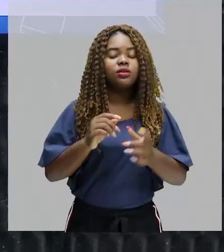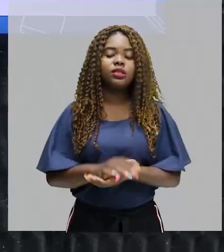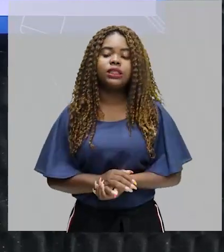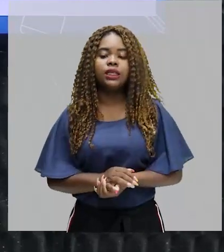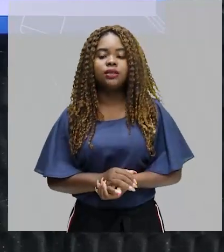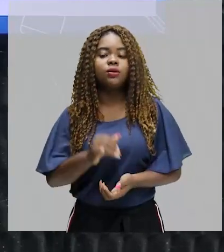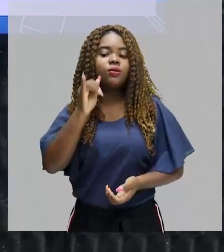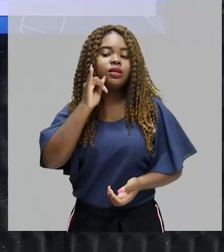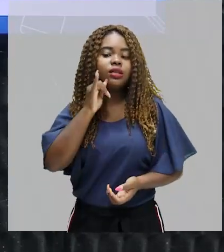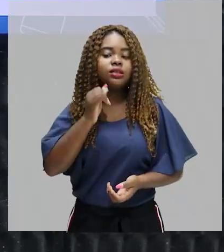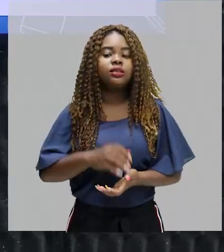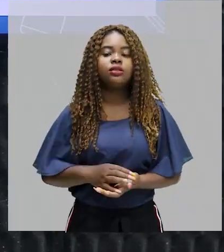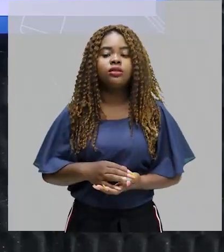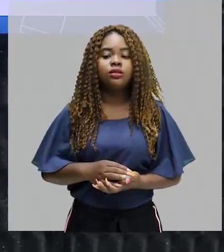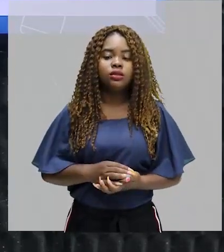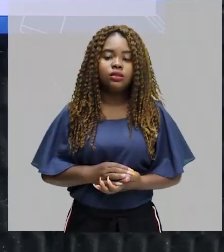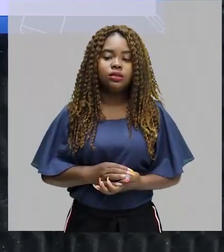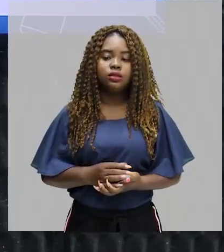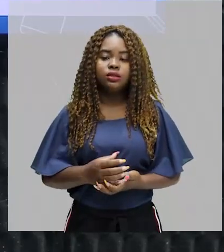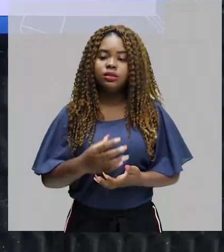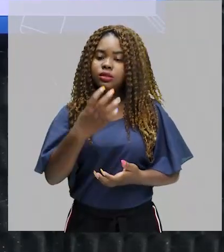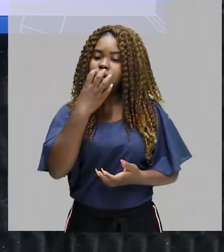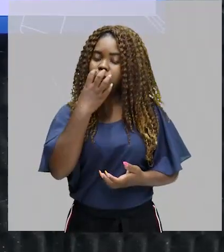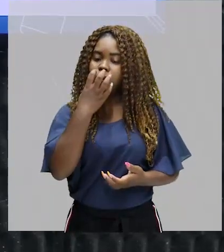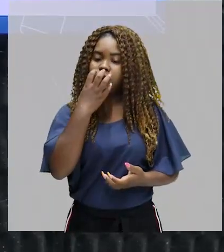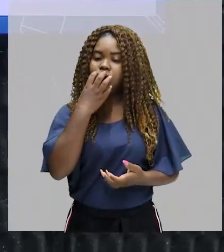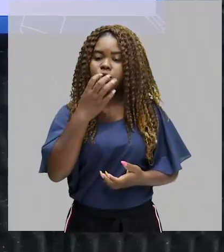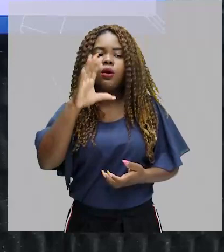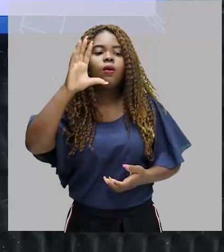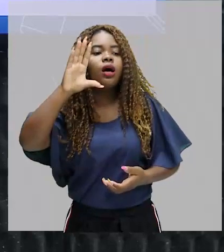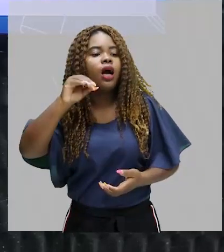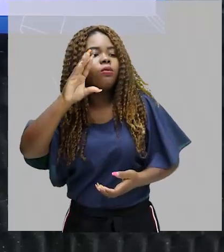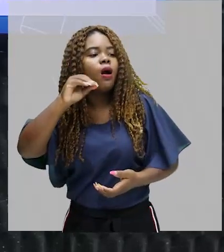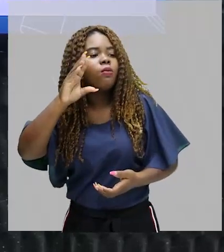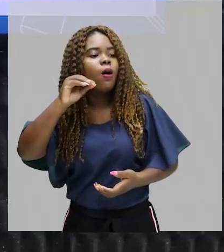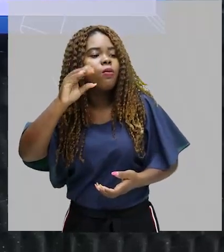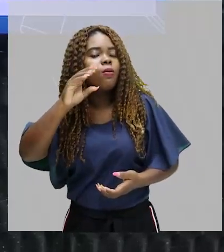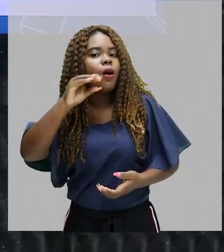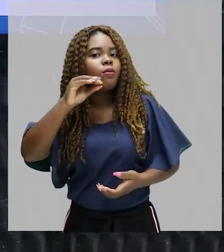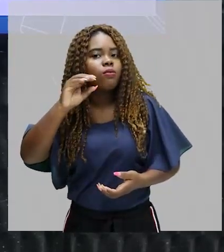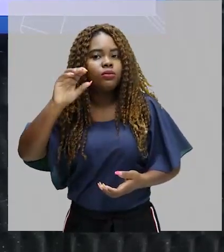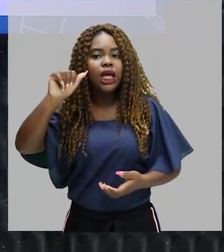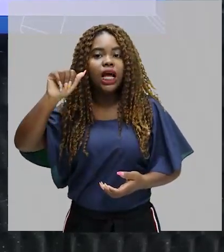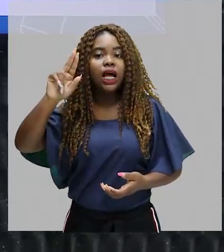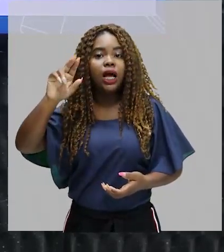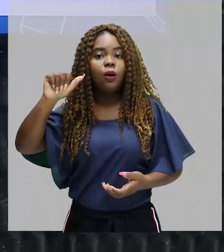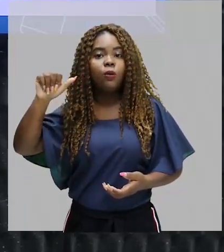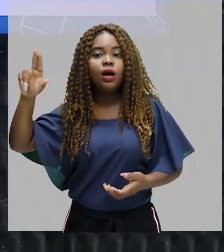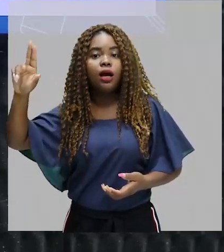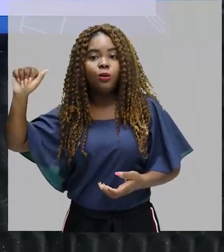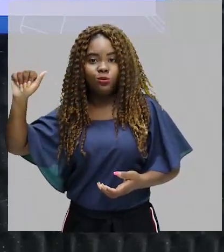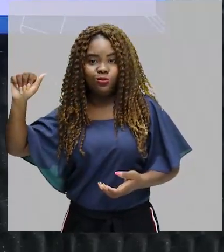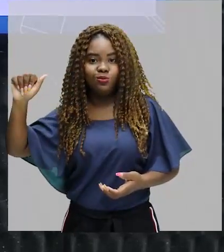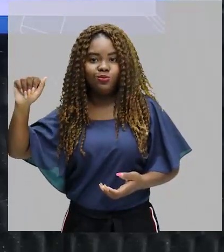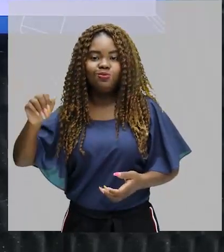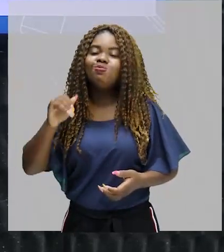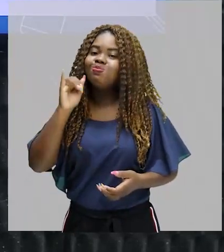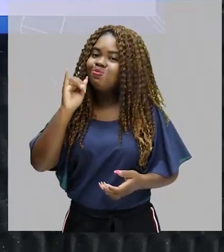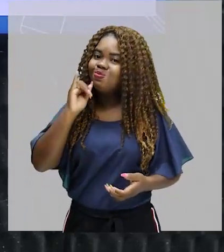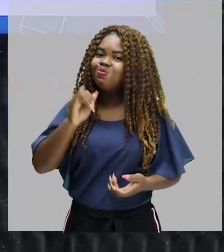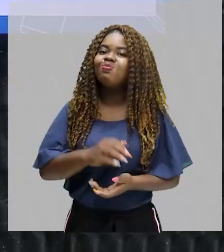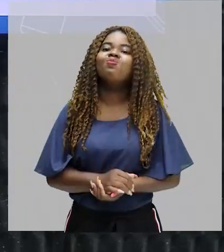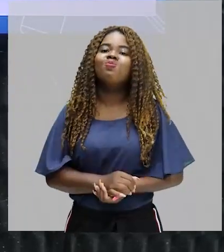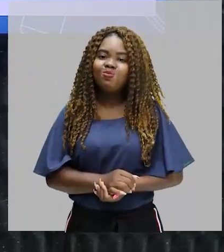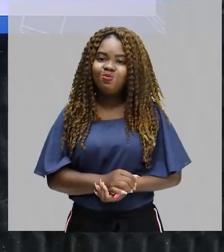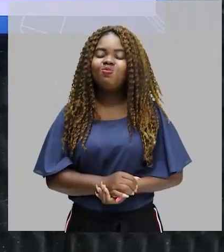um cachorro latindo, um copo quebrando, a buzina de um carro, o barulho de uma arma. Então, qualquer